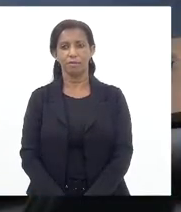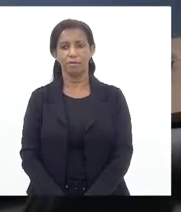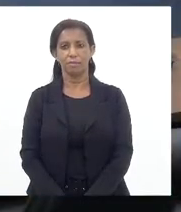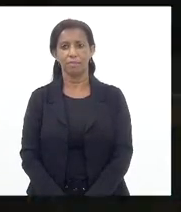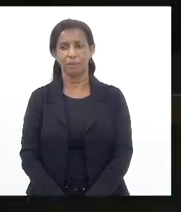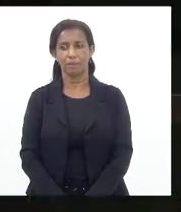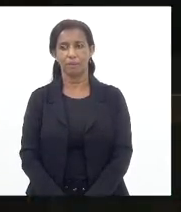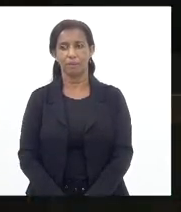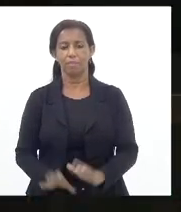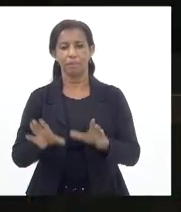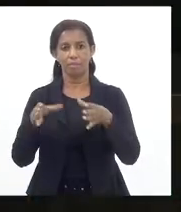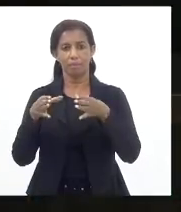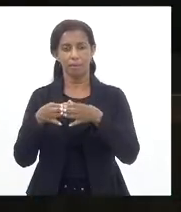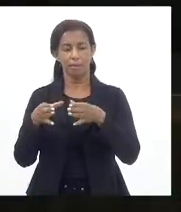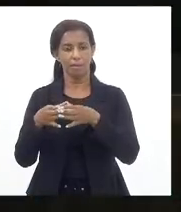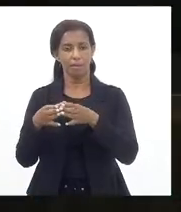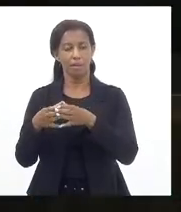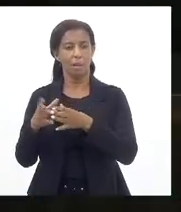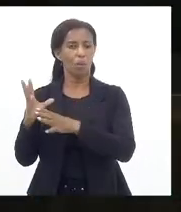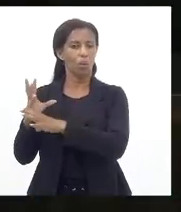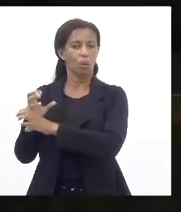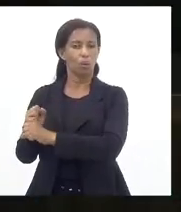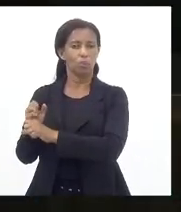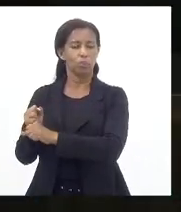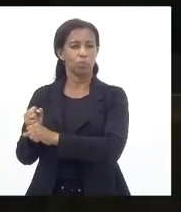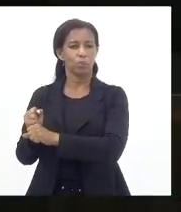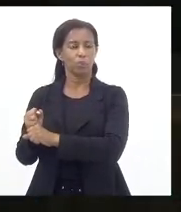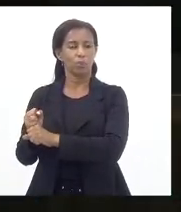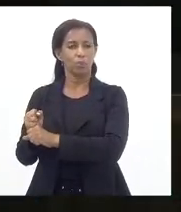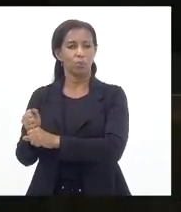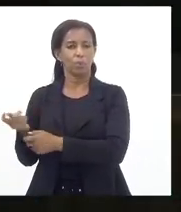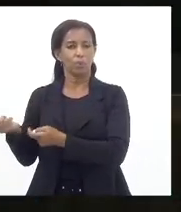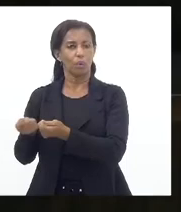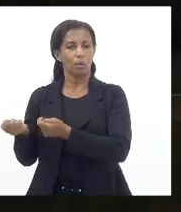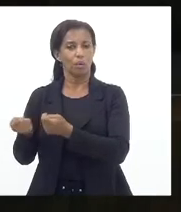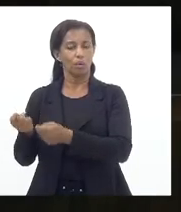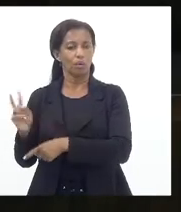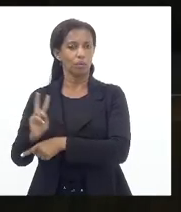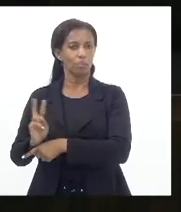Pela Comissão de Orçamento, Finanças, Financeiro e Controle, o deputado Márcio Canella.